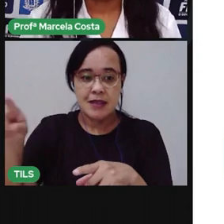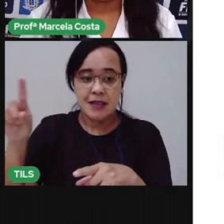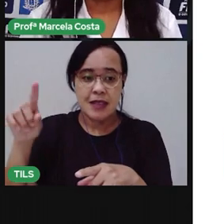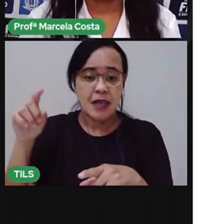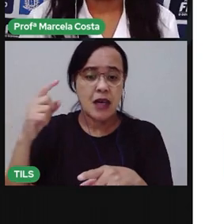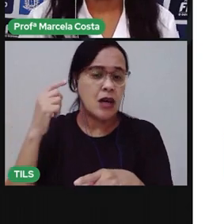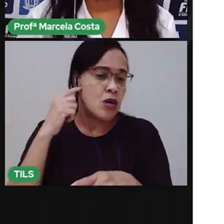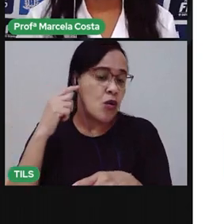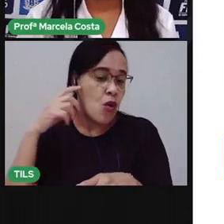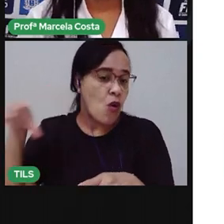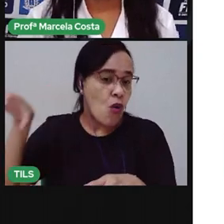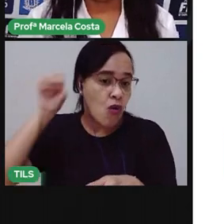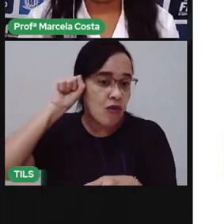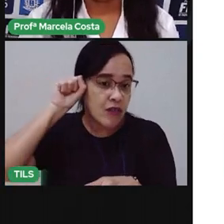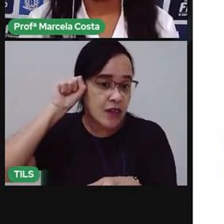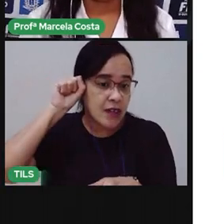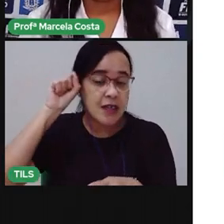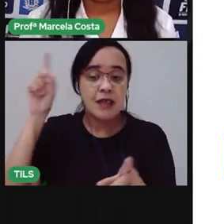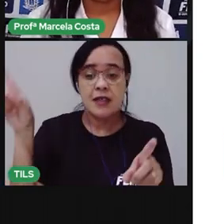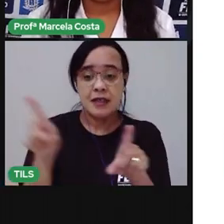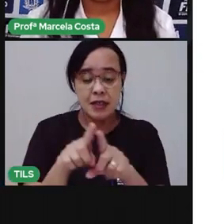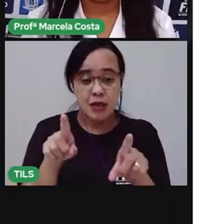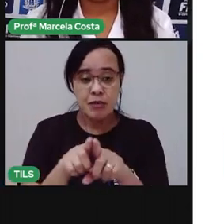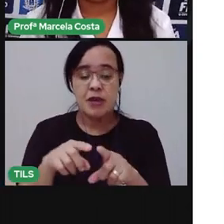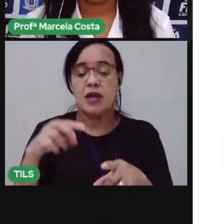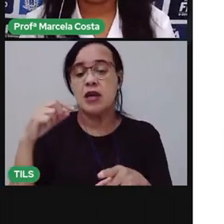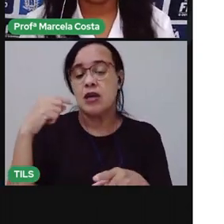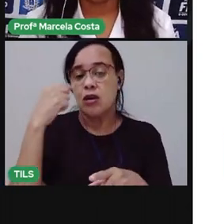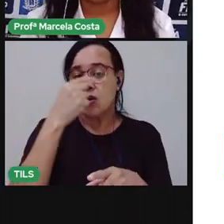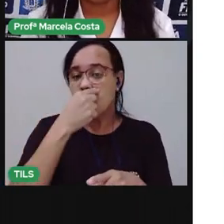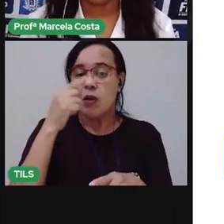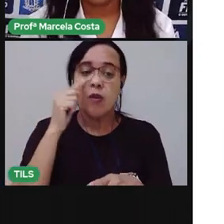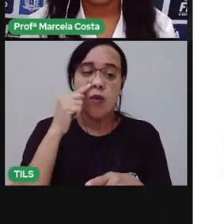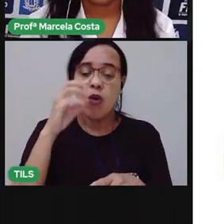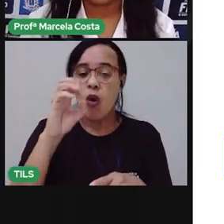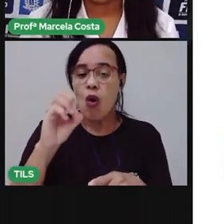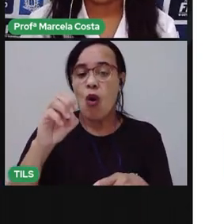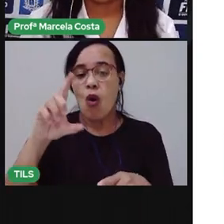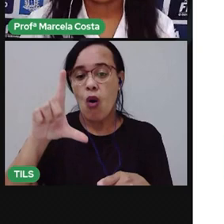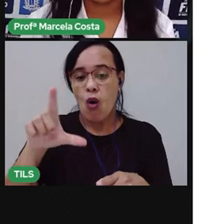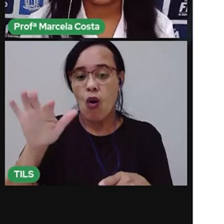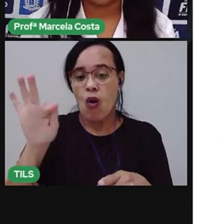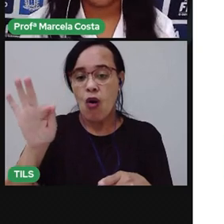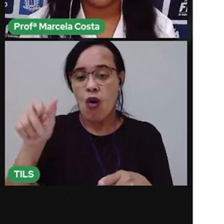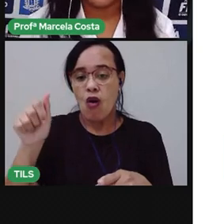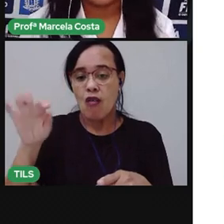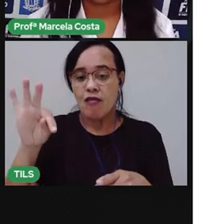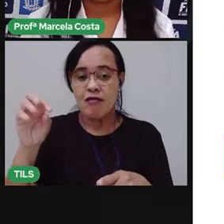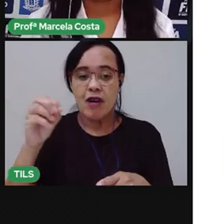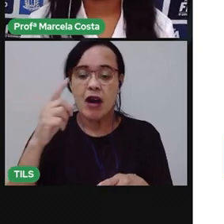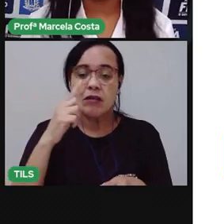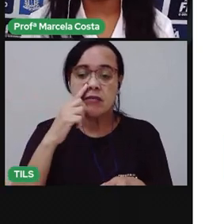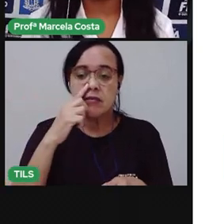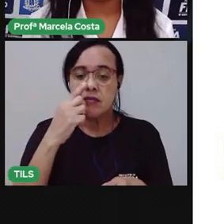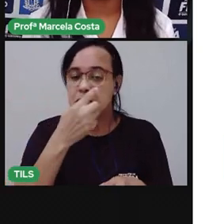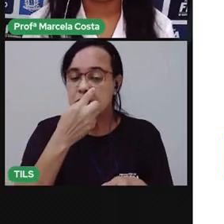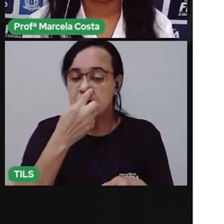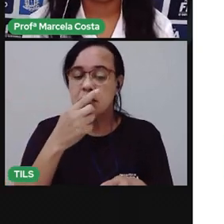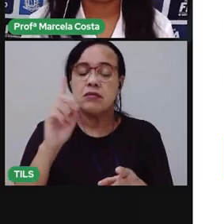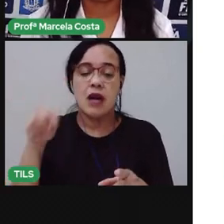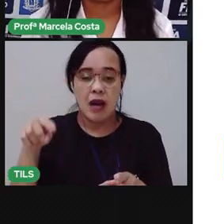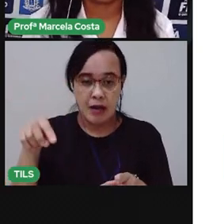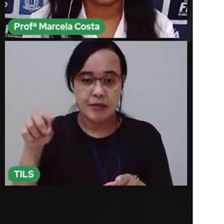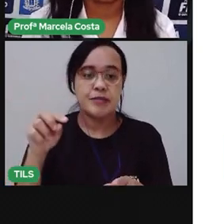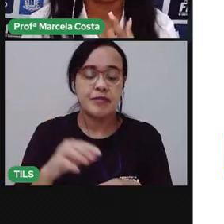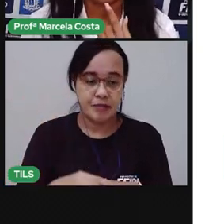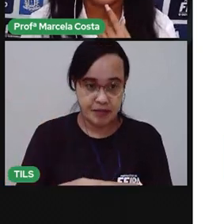Você lembra que o paladar nos permite sentir o gosto das coisas, os sabores? E ele está